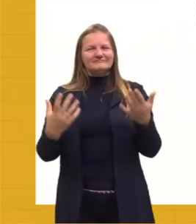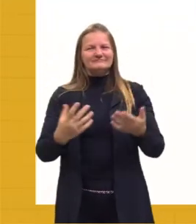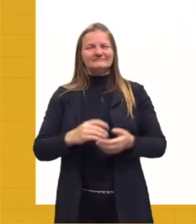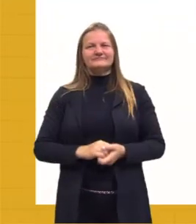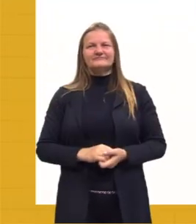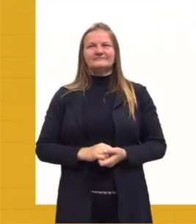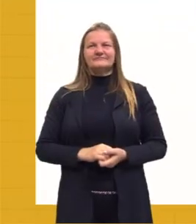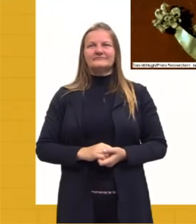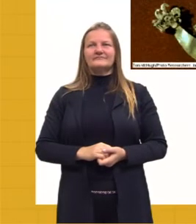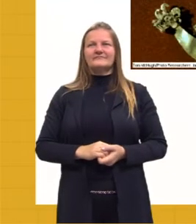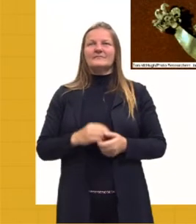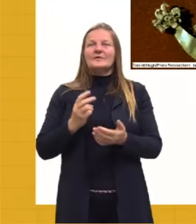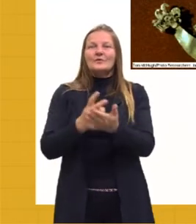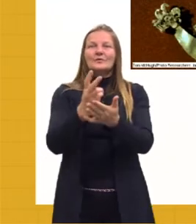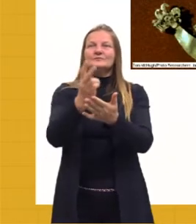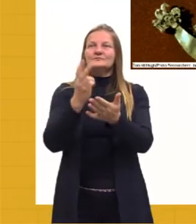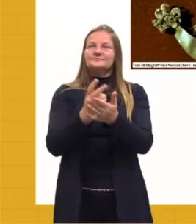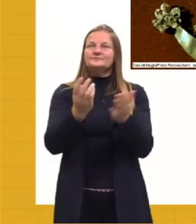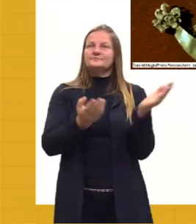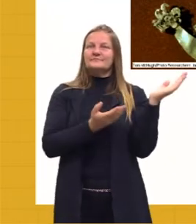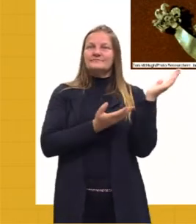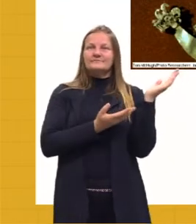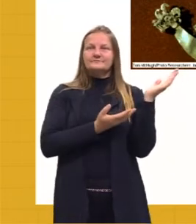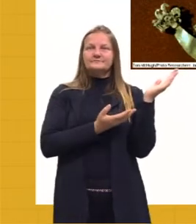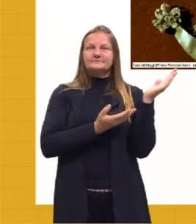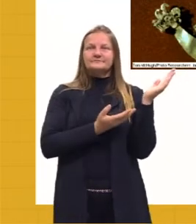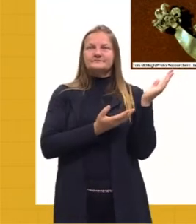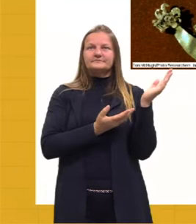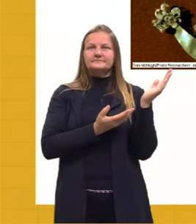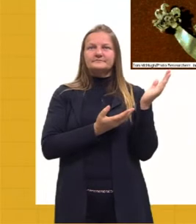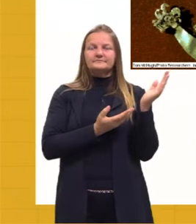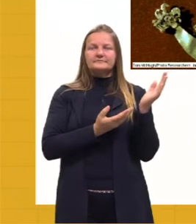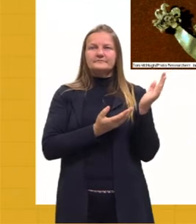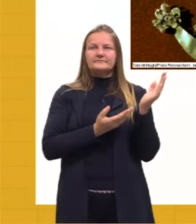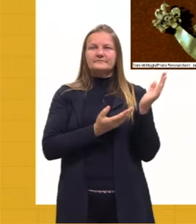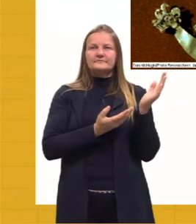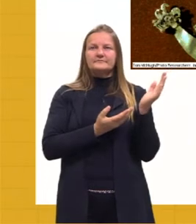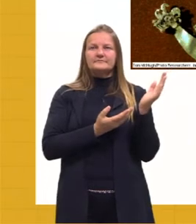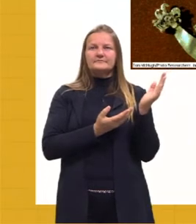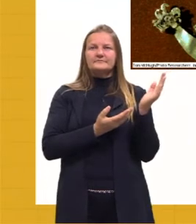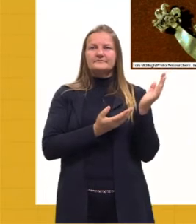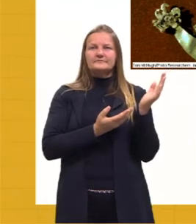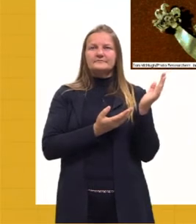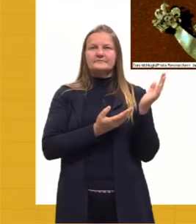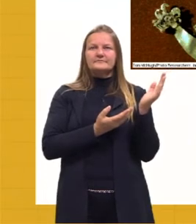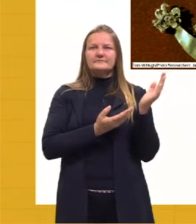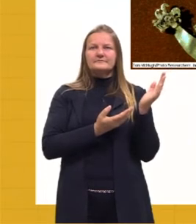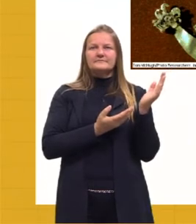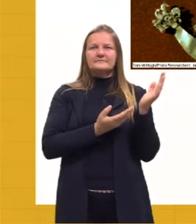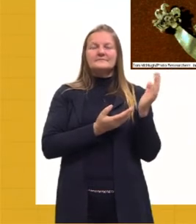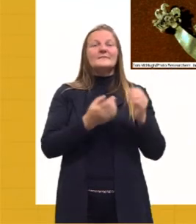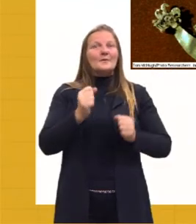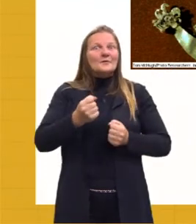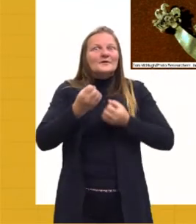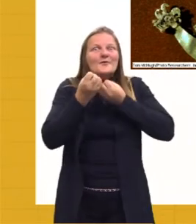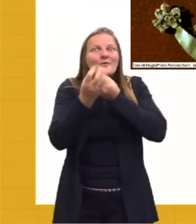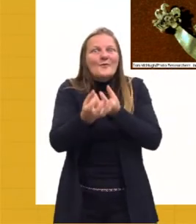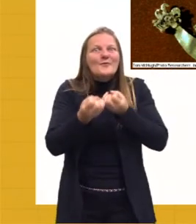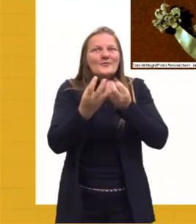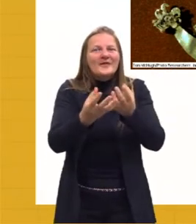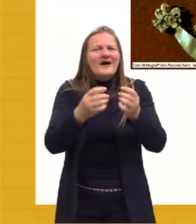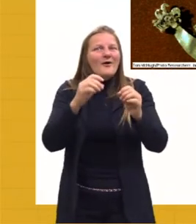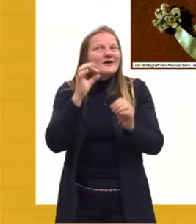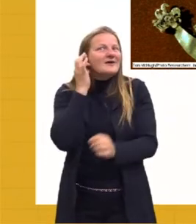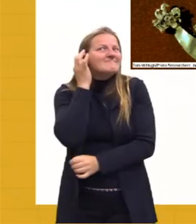Vamos lá, vamos seguir aqui. Então, temos aqui, só para não deixar de fora, poder citar, olha